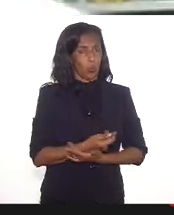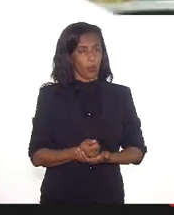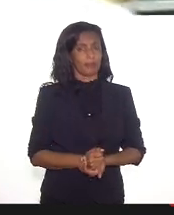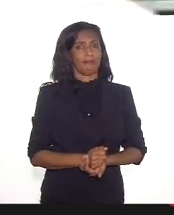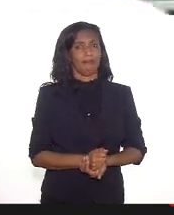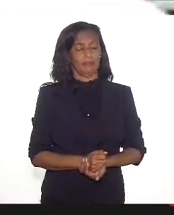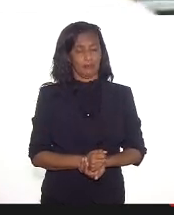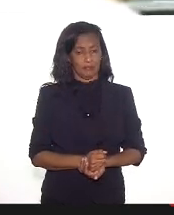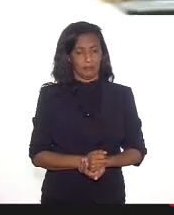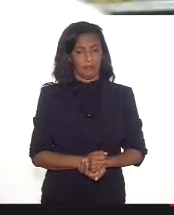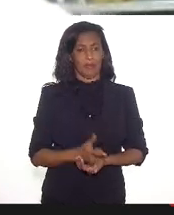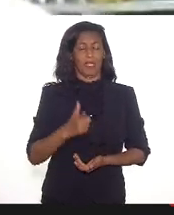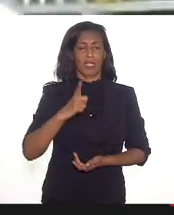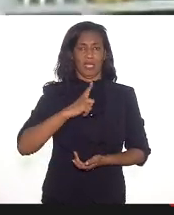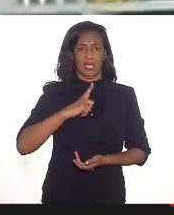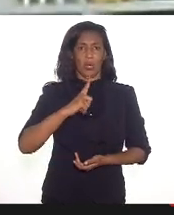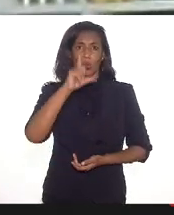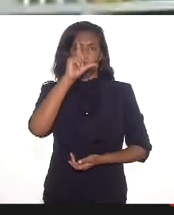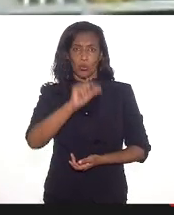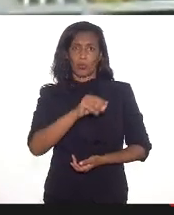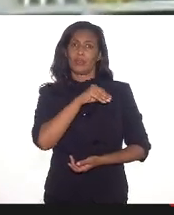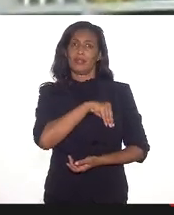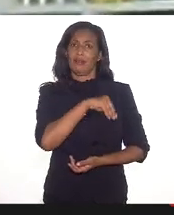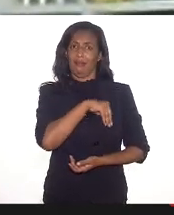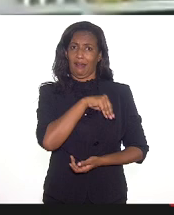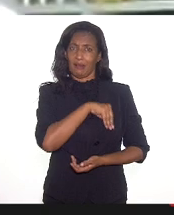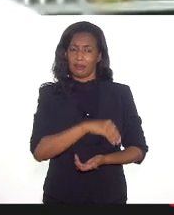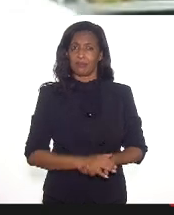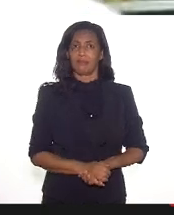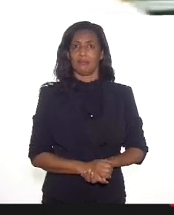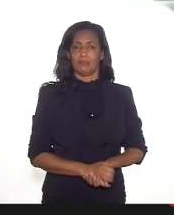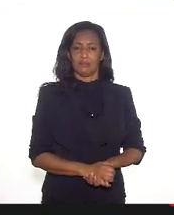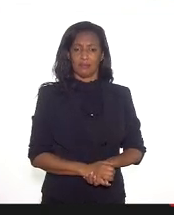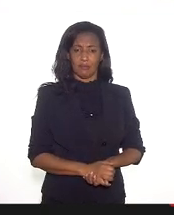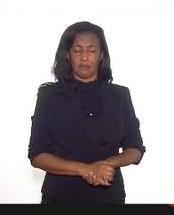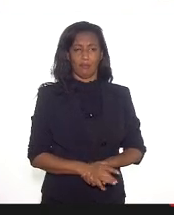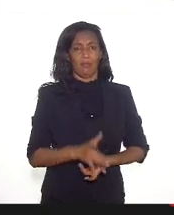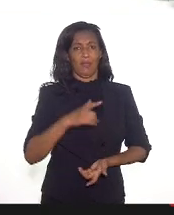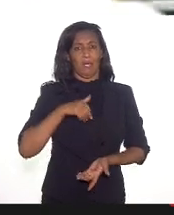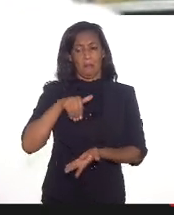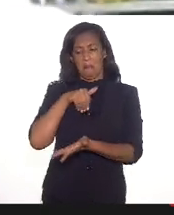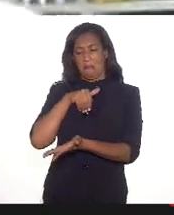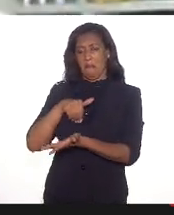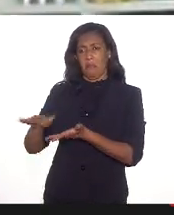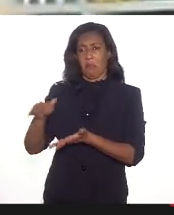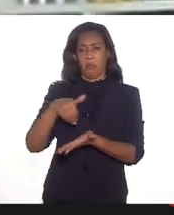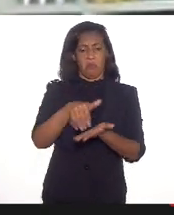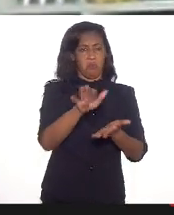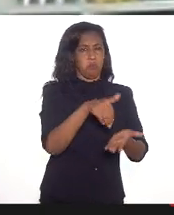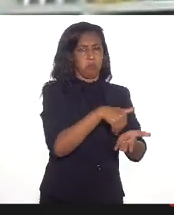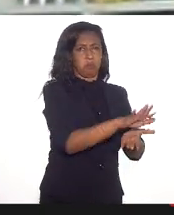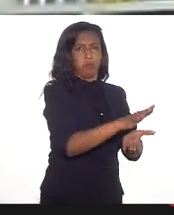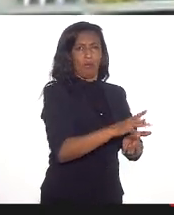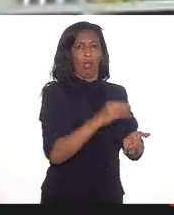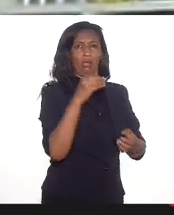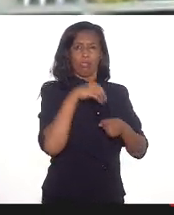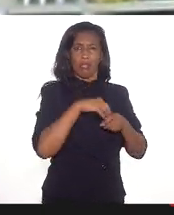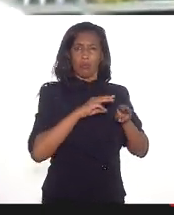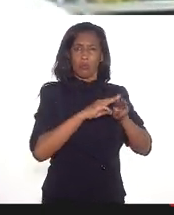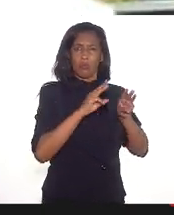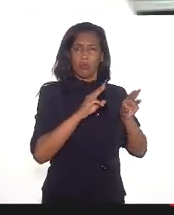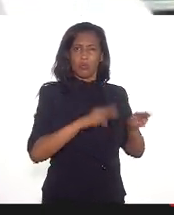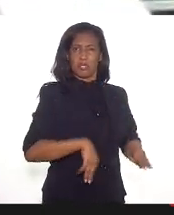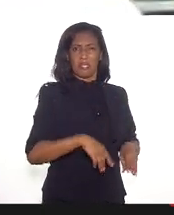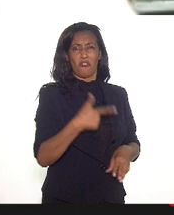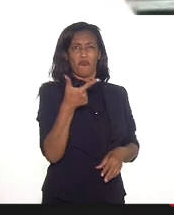tiveram redução salarial. A gente tem demissão de profissionais que trabalham diretamente nos museus, cerca